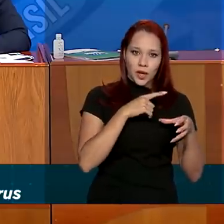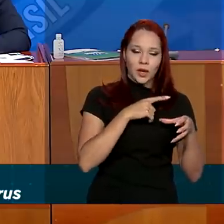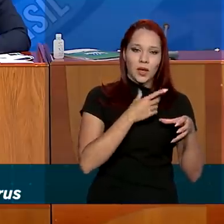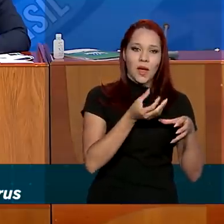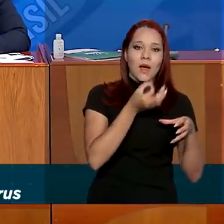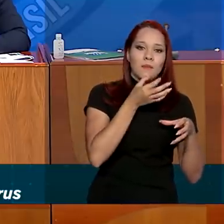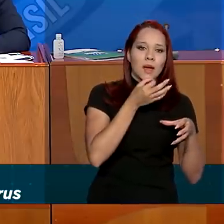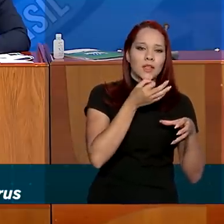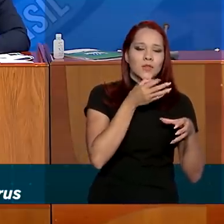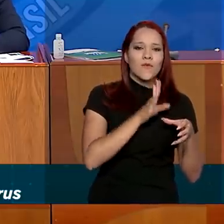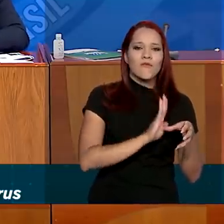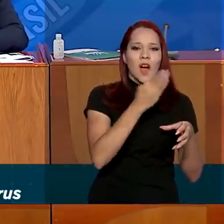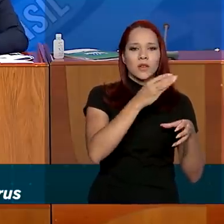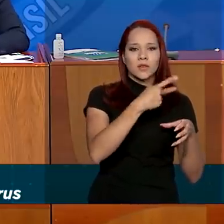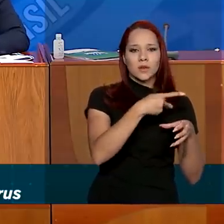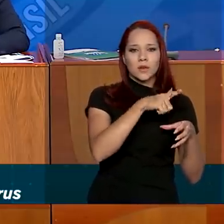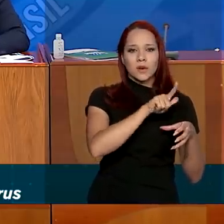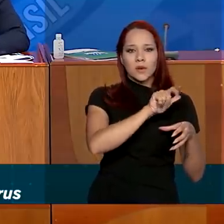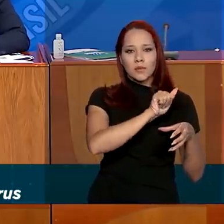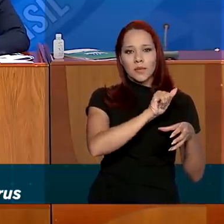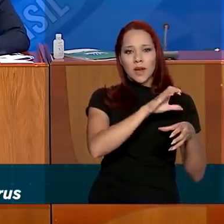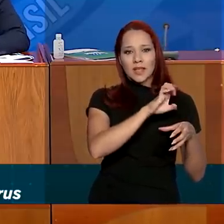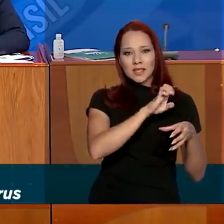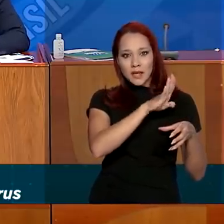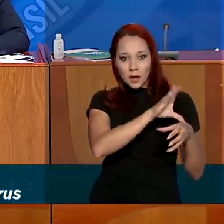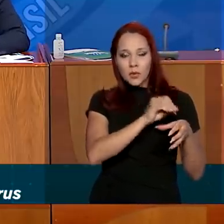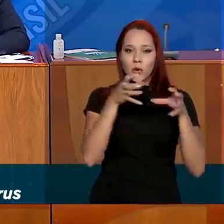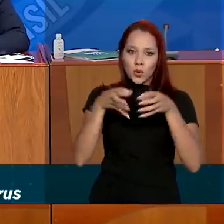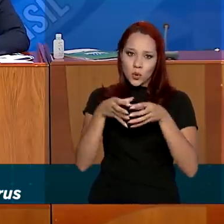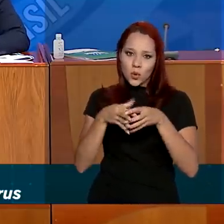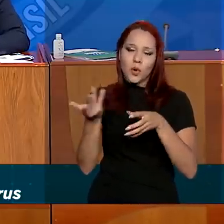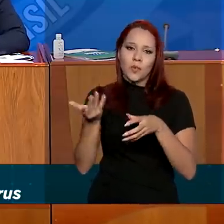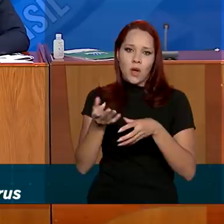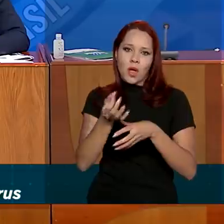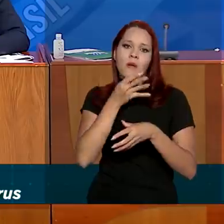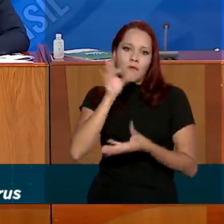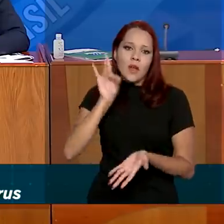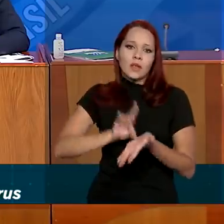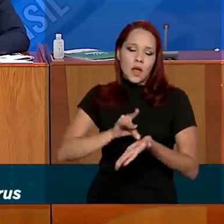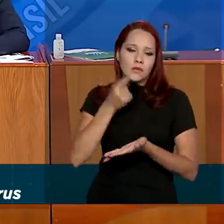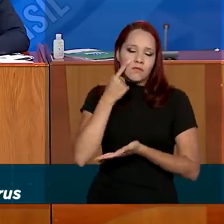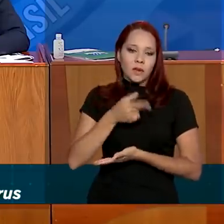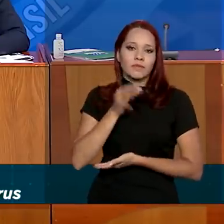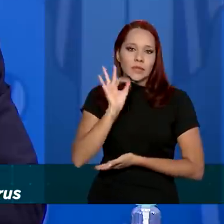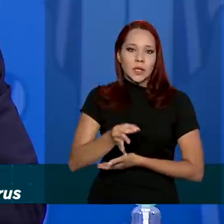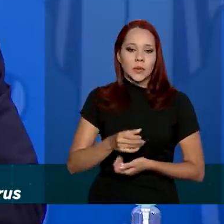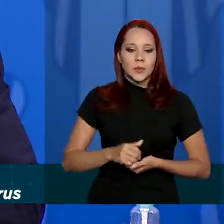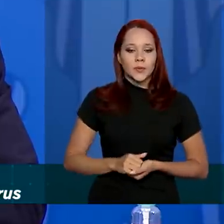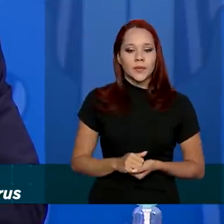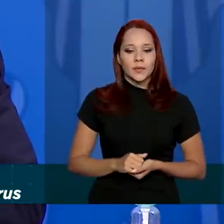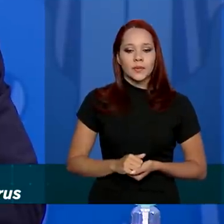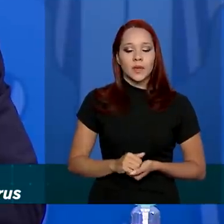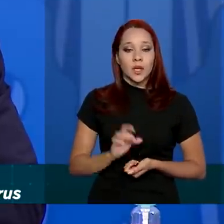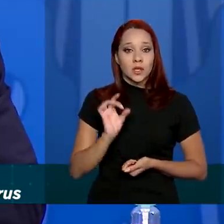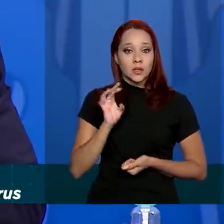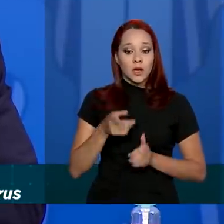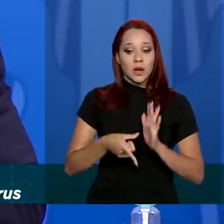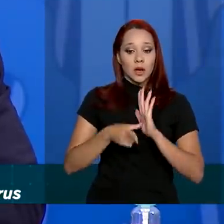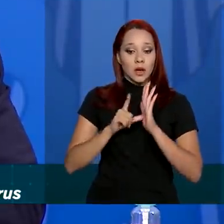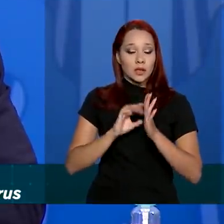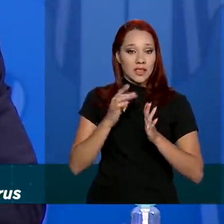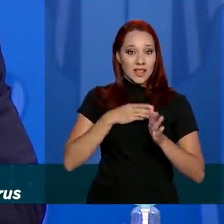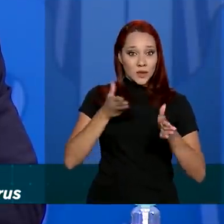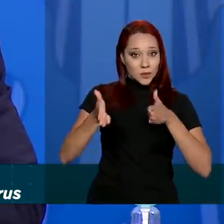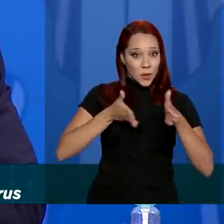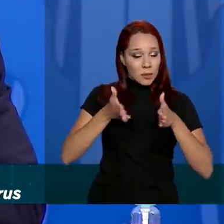Só queria fazer um complemento que antes da gente terminar, falar o seguinte, que esse é um